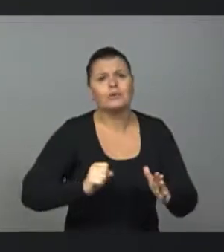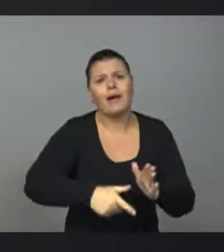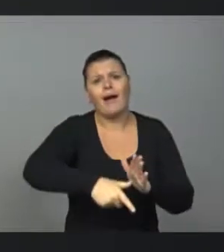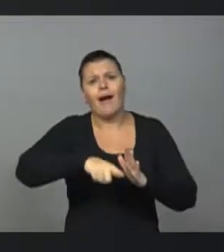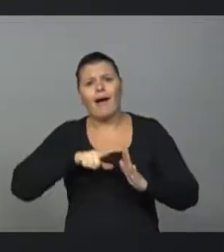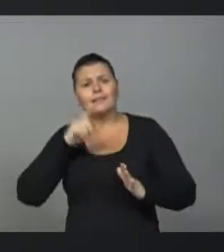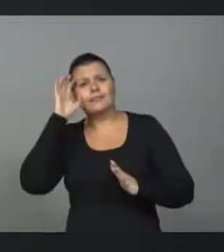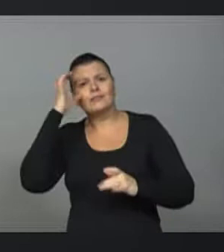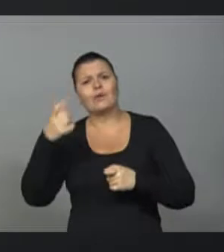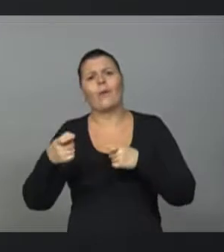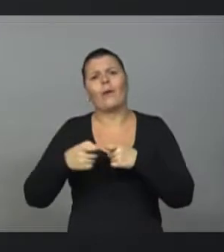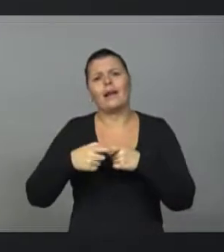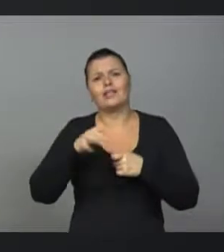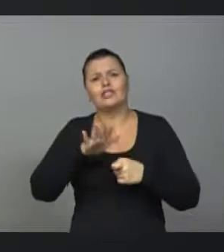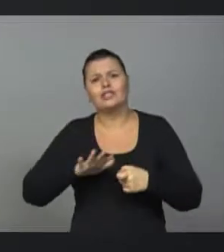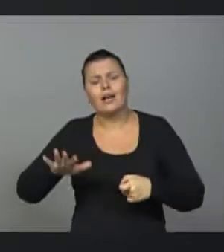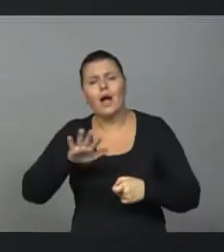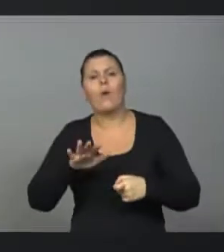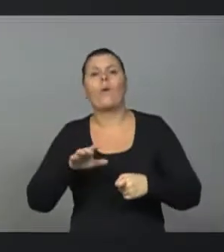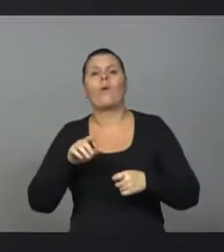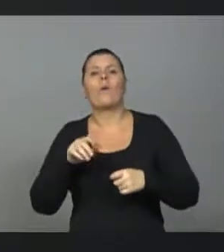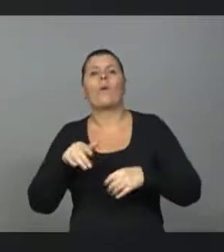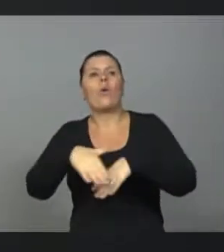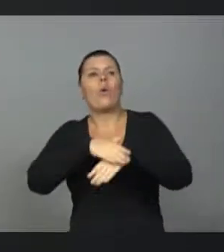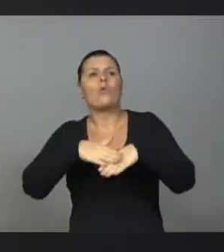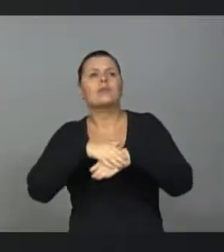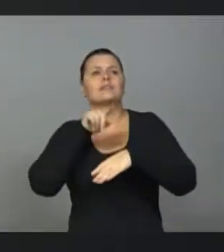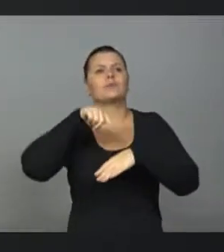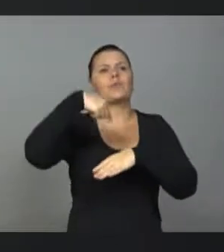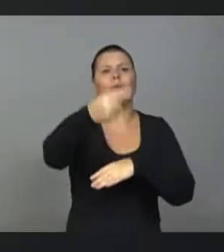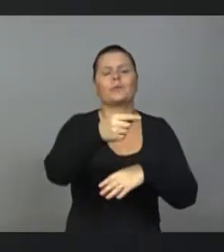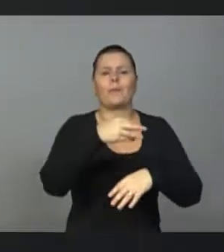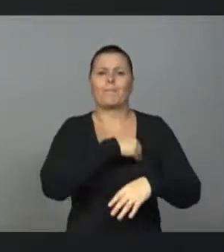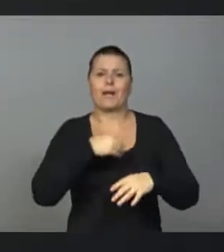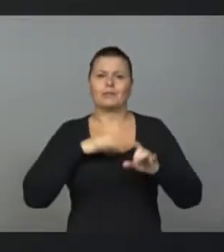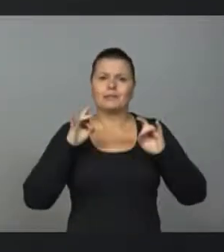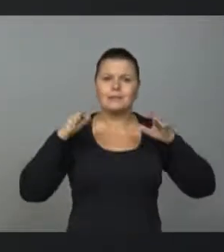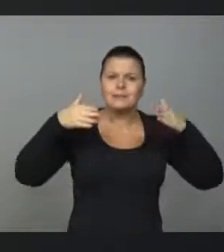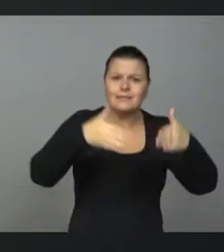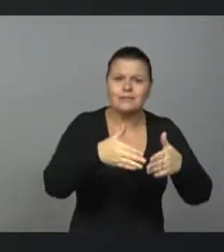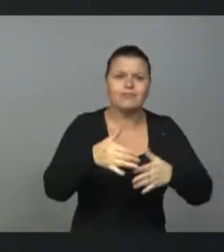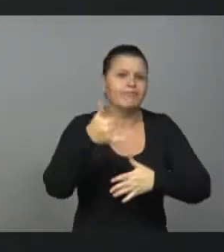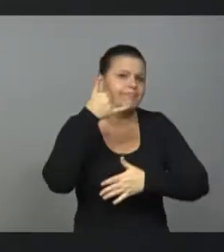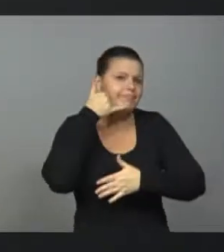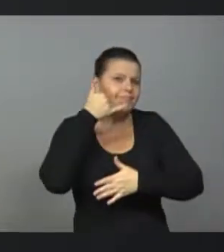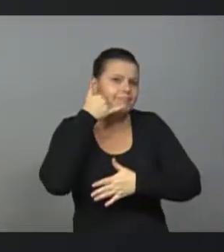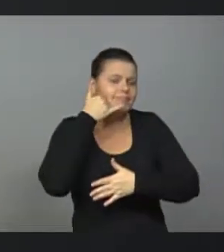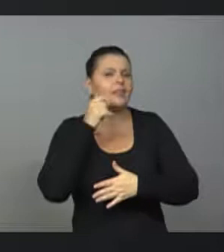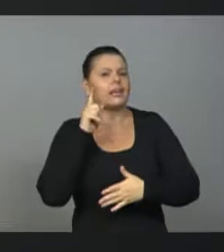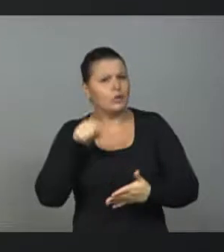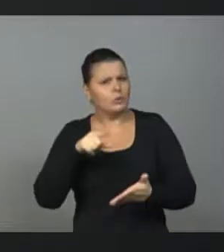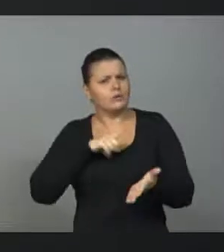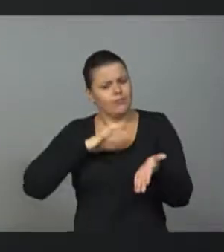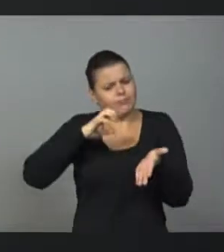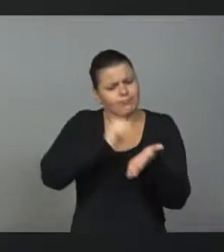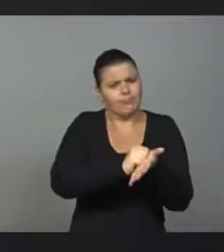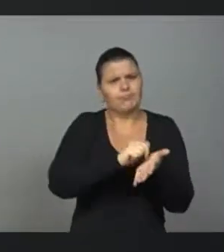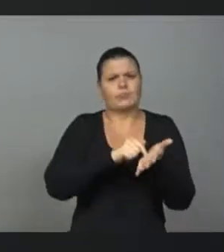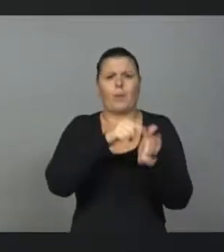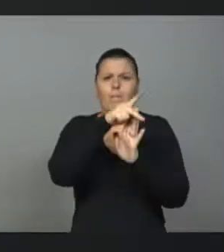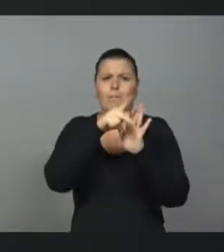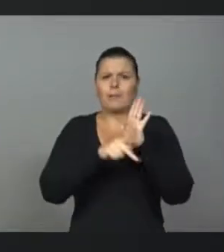com um especialista por teleconsulta. Essa é uma das providências que estão descritas lá no nosso plano de governo,